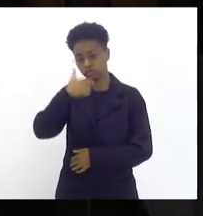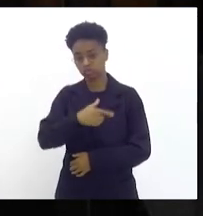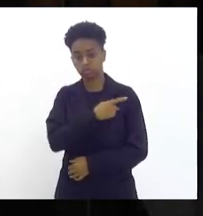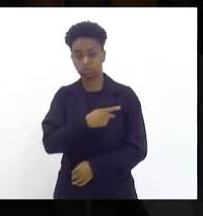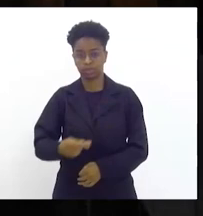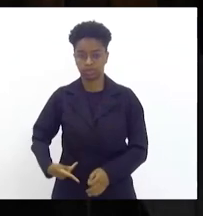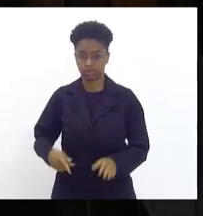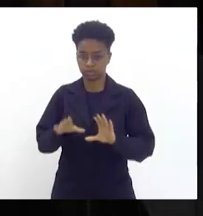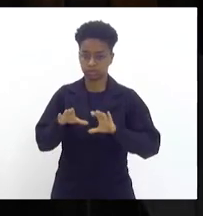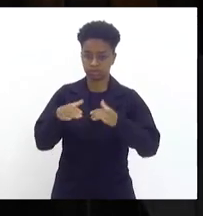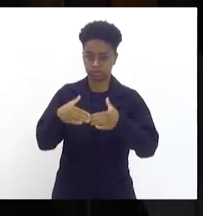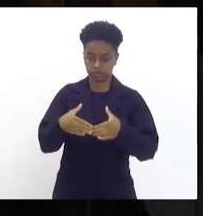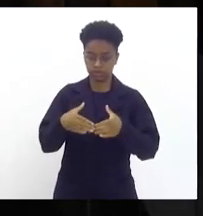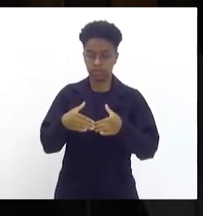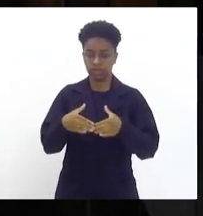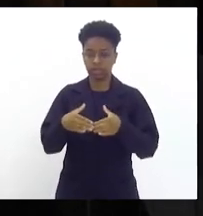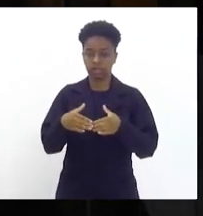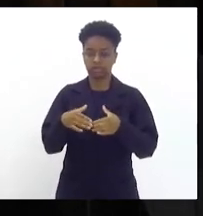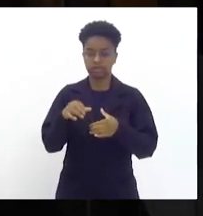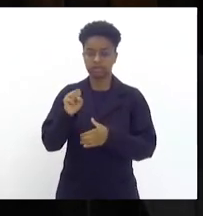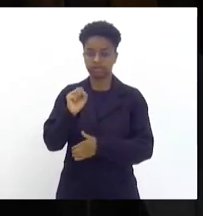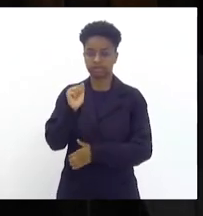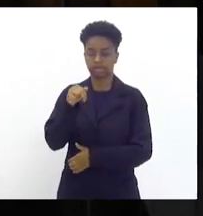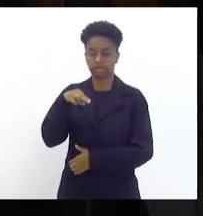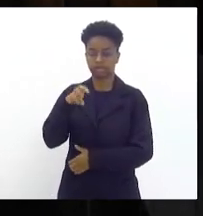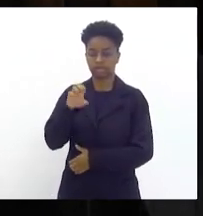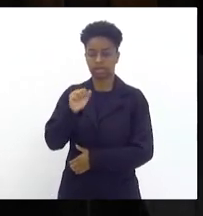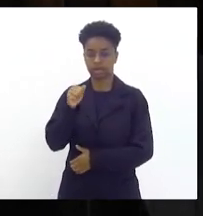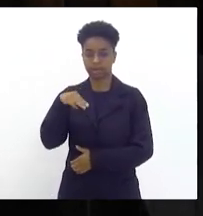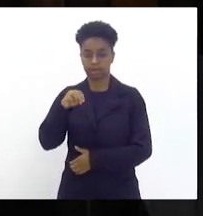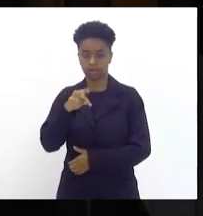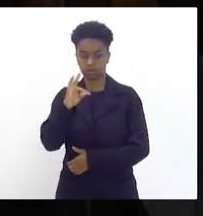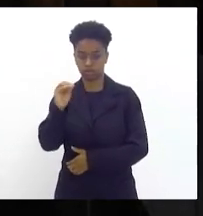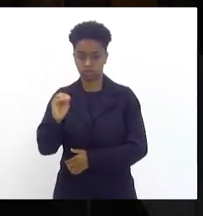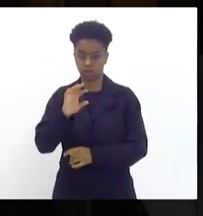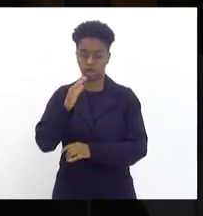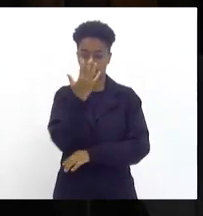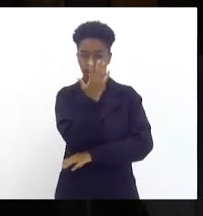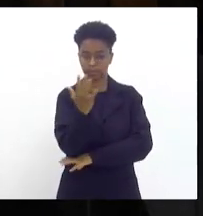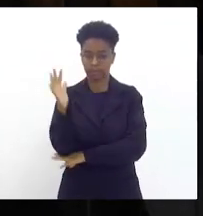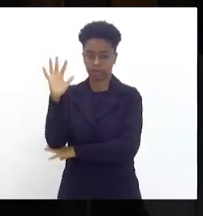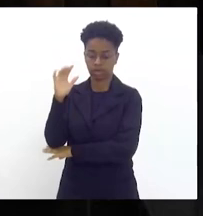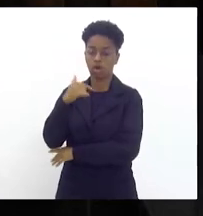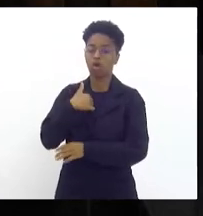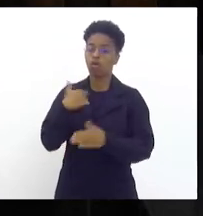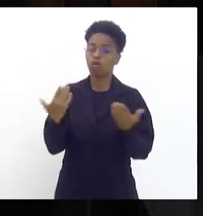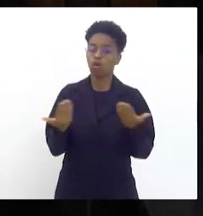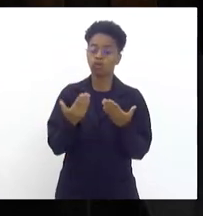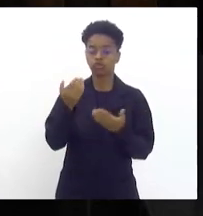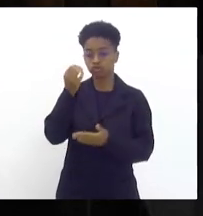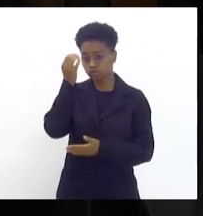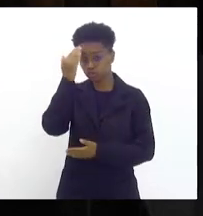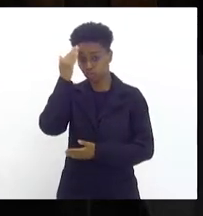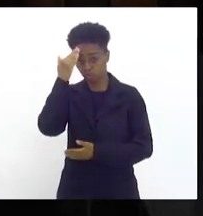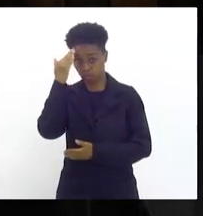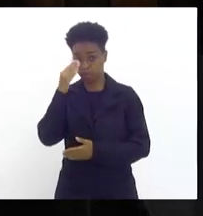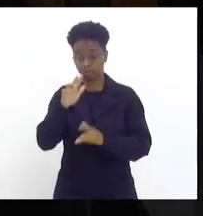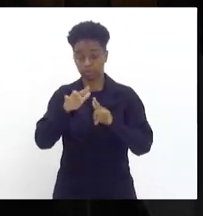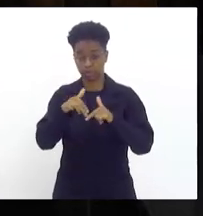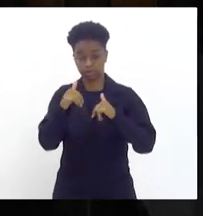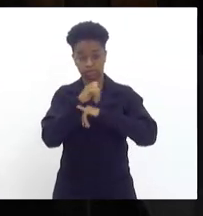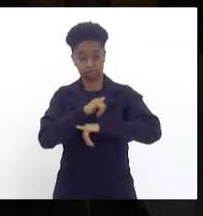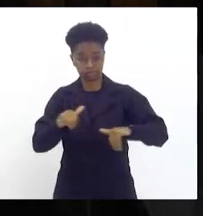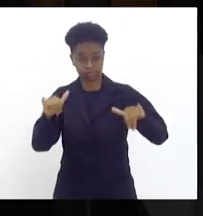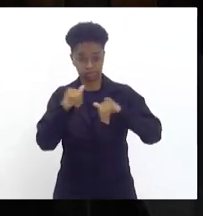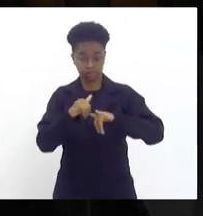de saneamento ambiental hoje eu fiquei sabendo pela imprensa que os moradores do